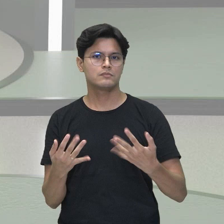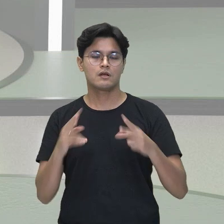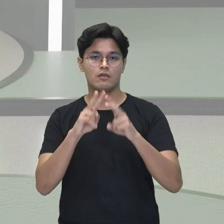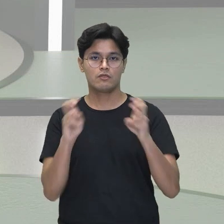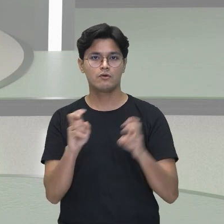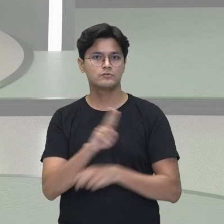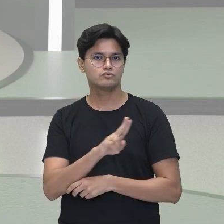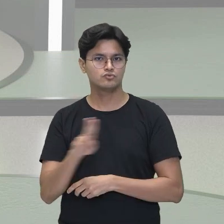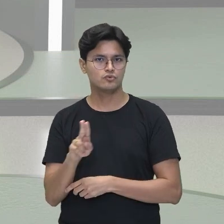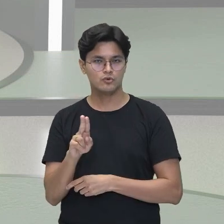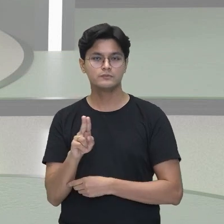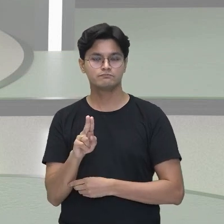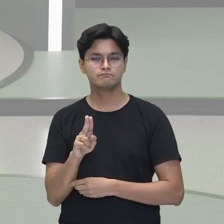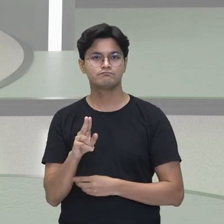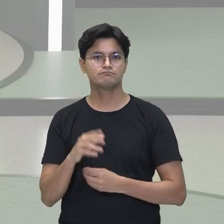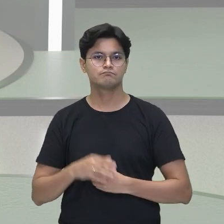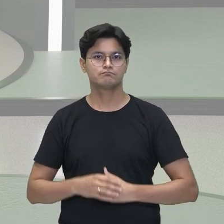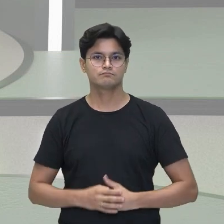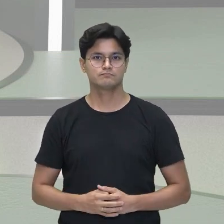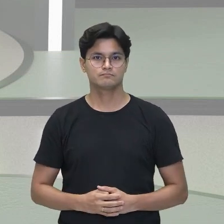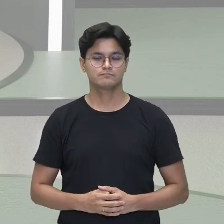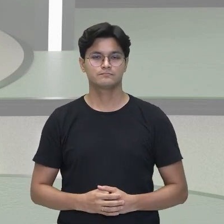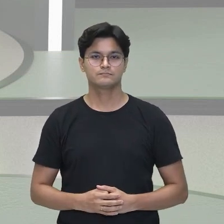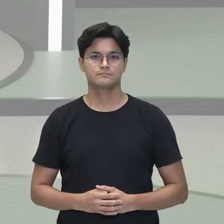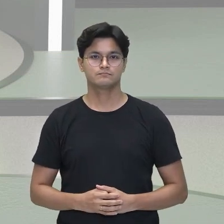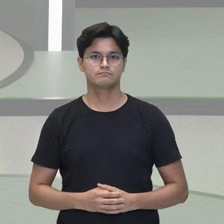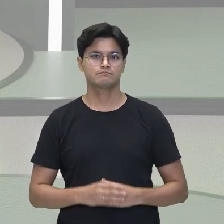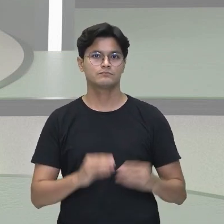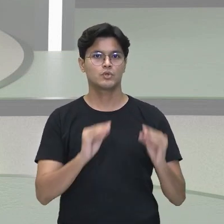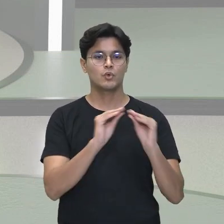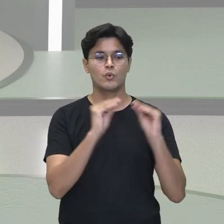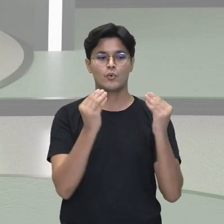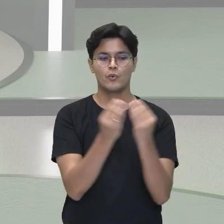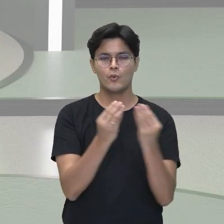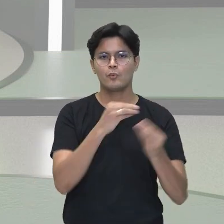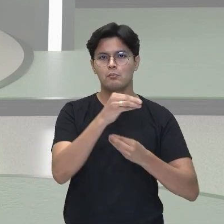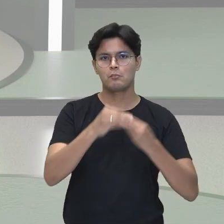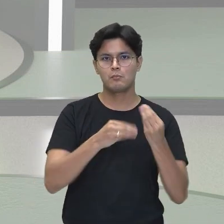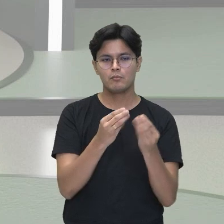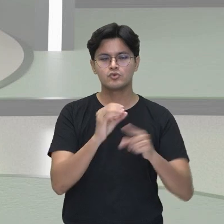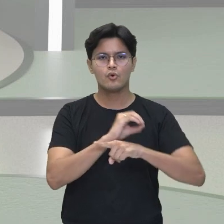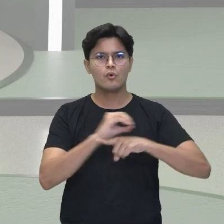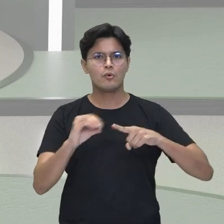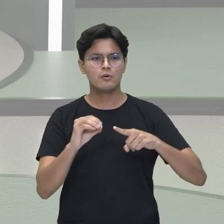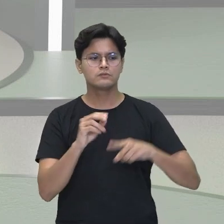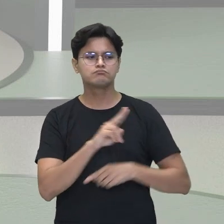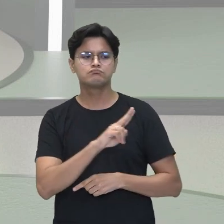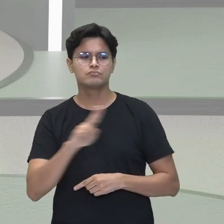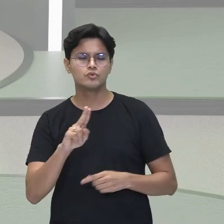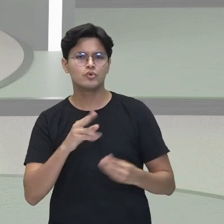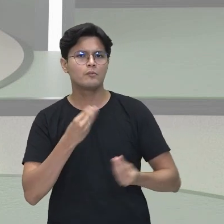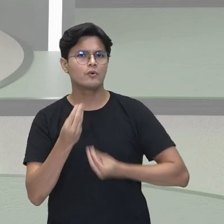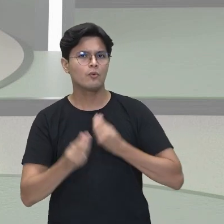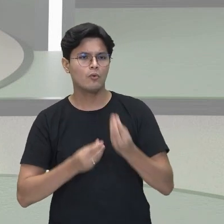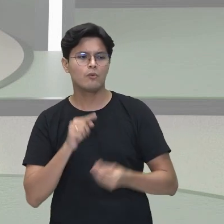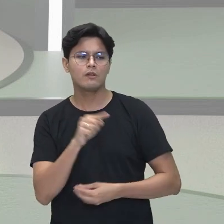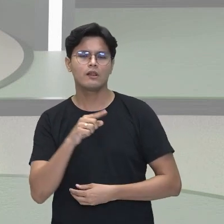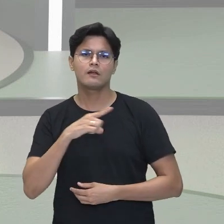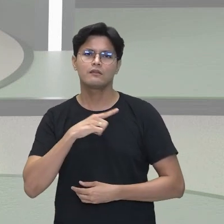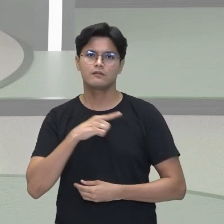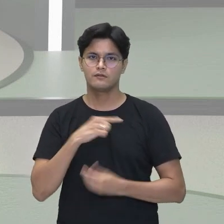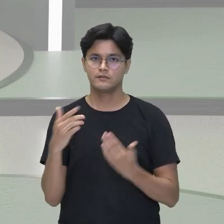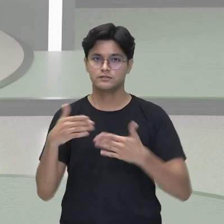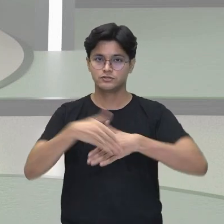Como nomear compostos orgânicos que sofrem a isomeria geométrica.